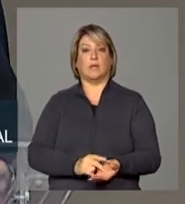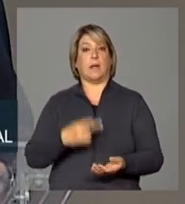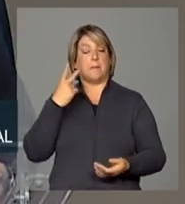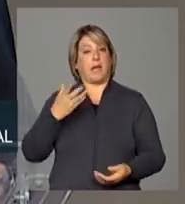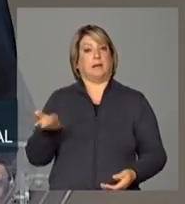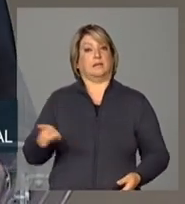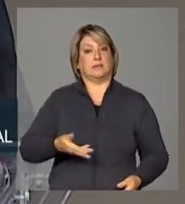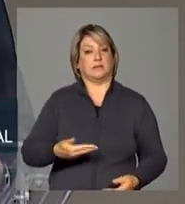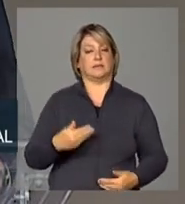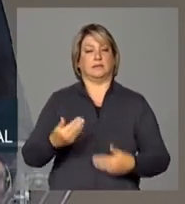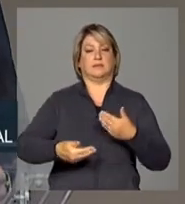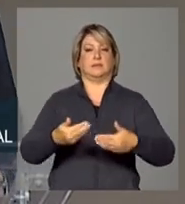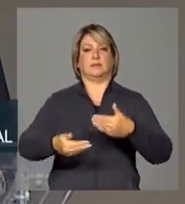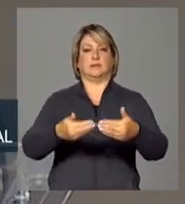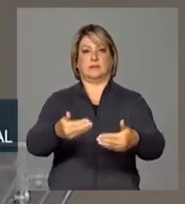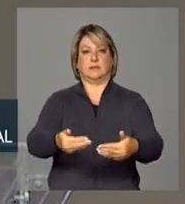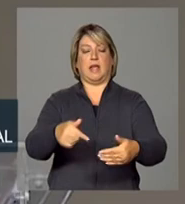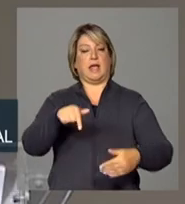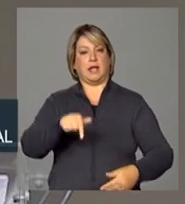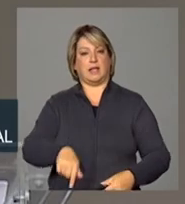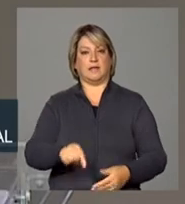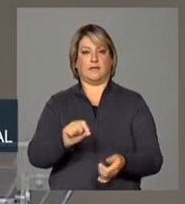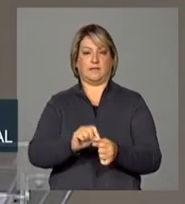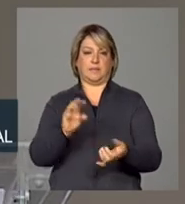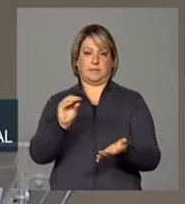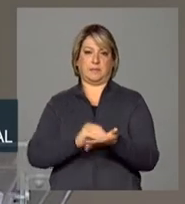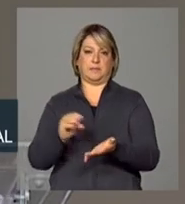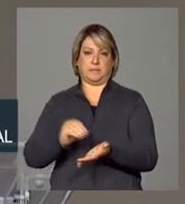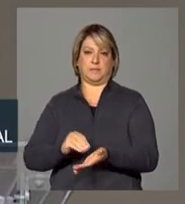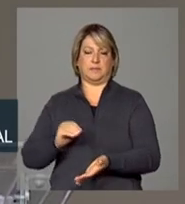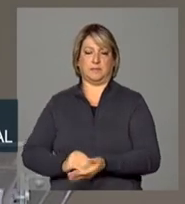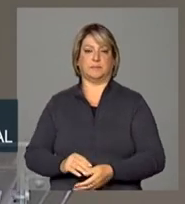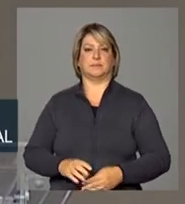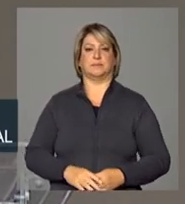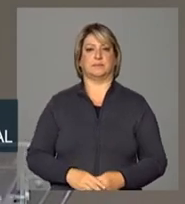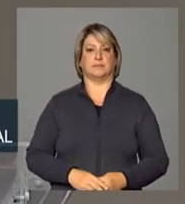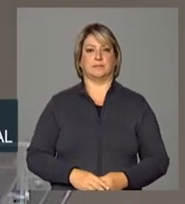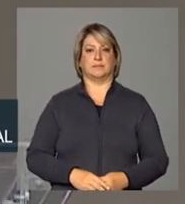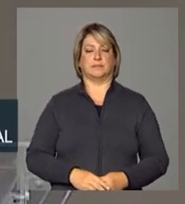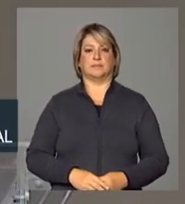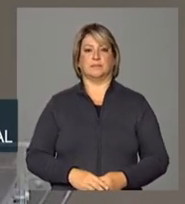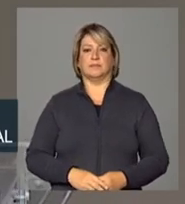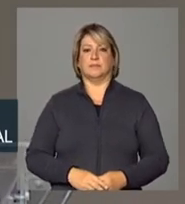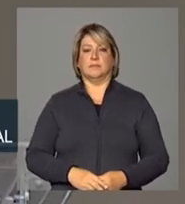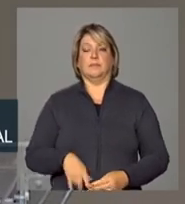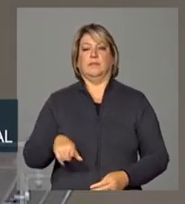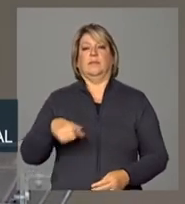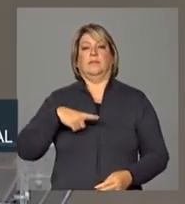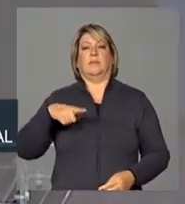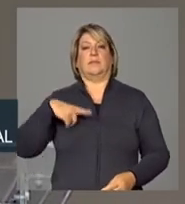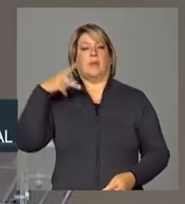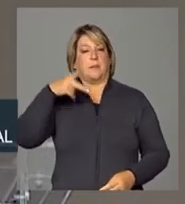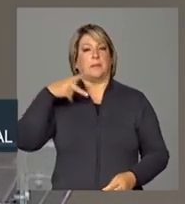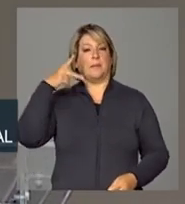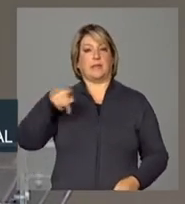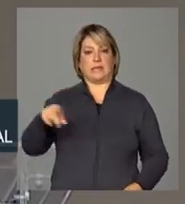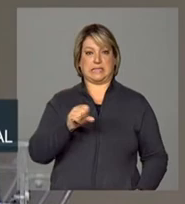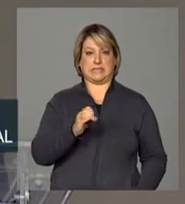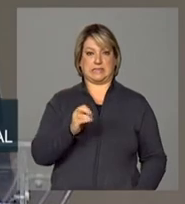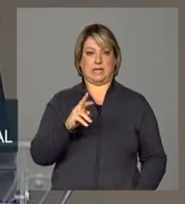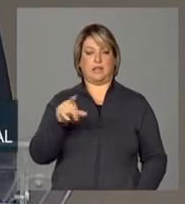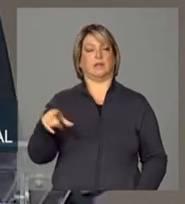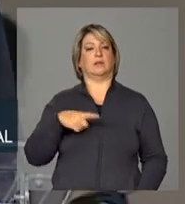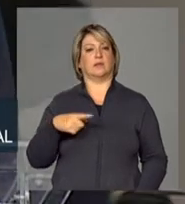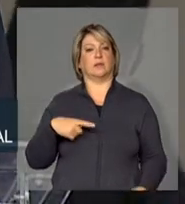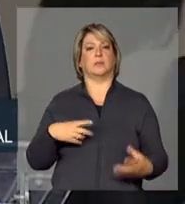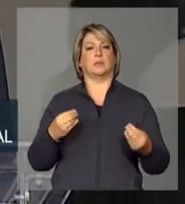acelerar os processos que foram aqui descritos. A palestra do Sérgio, uma palestra